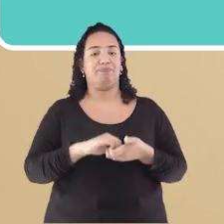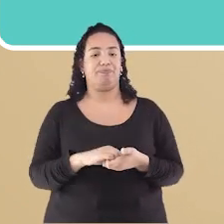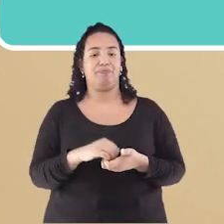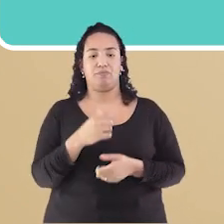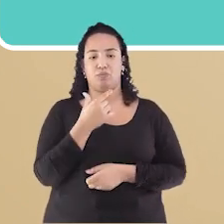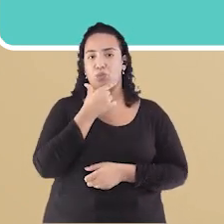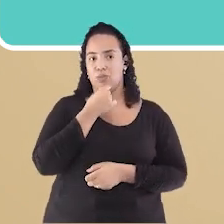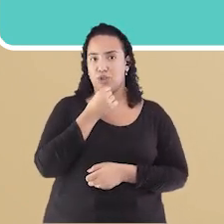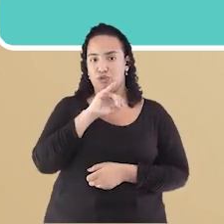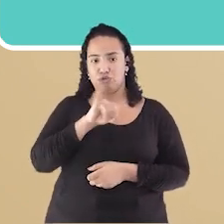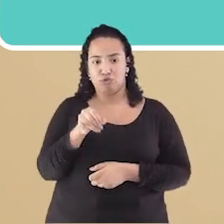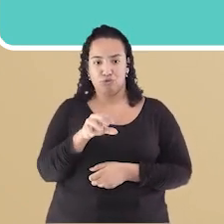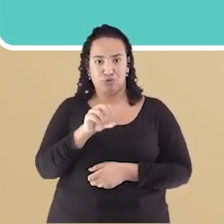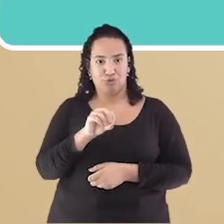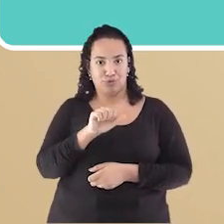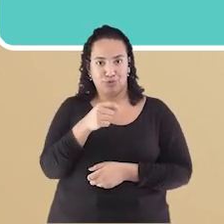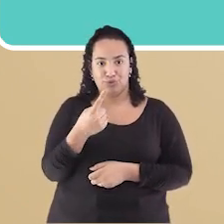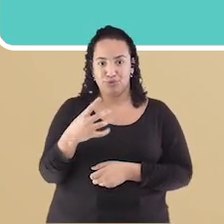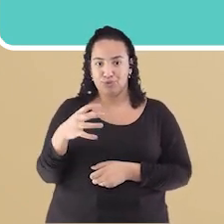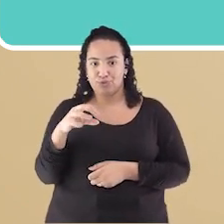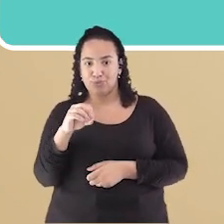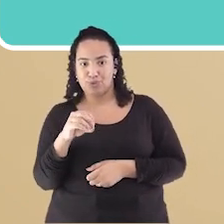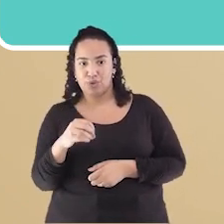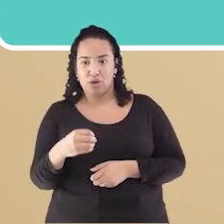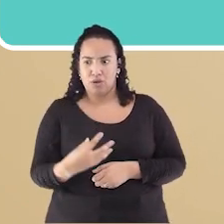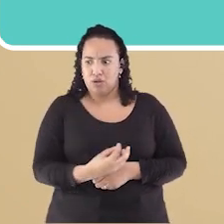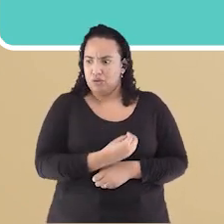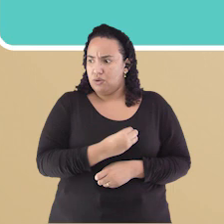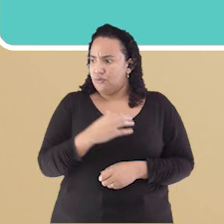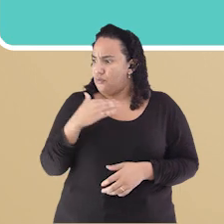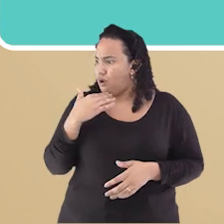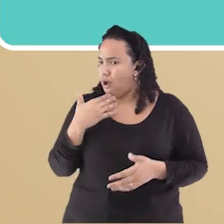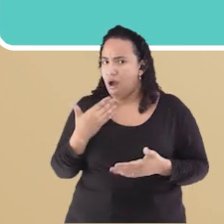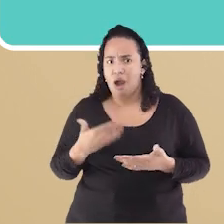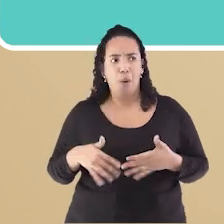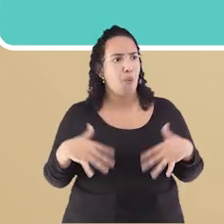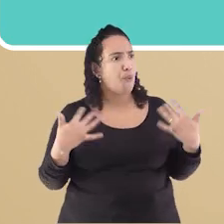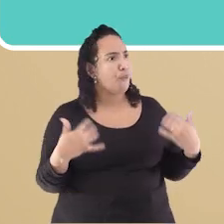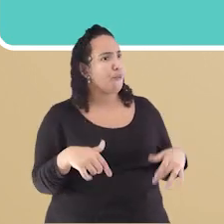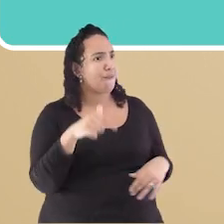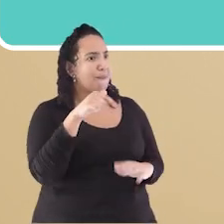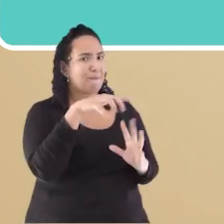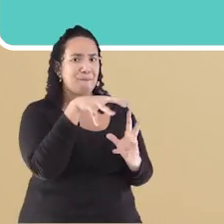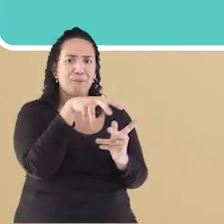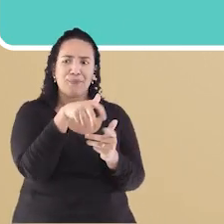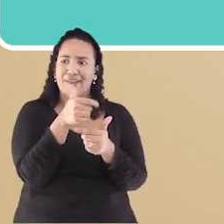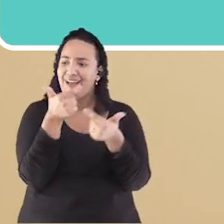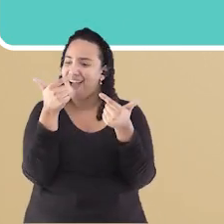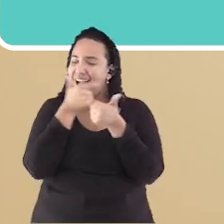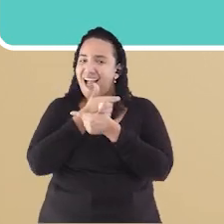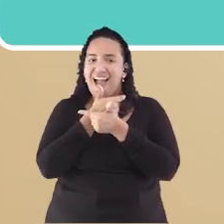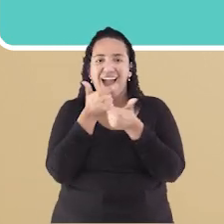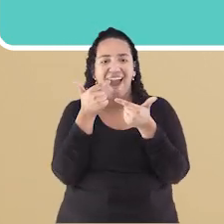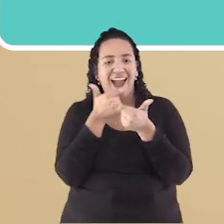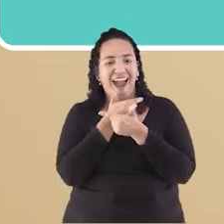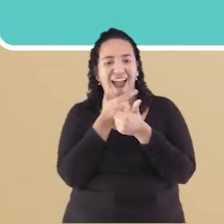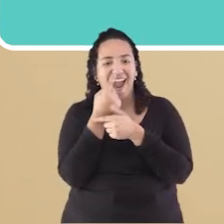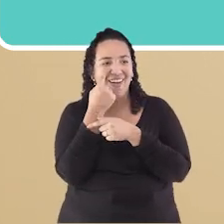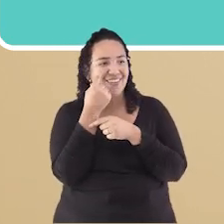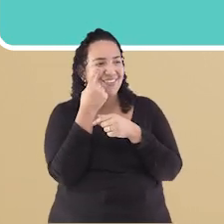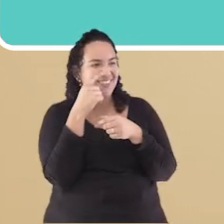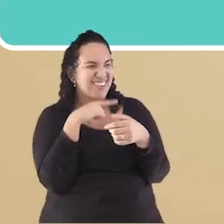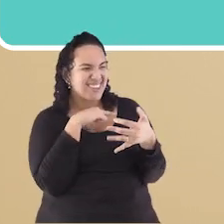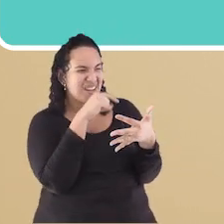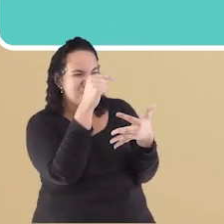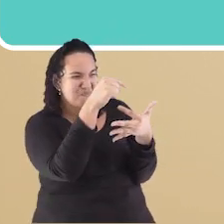vivia espantado Que mundo mais engraçado Quanta coisa que há no